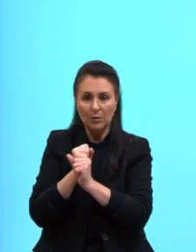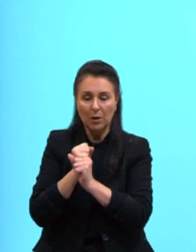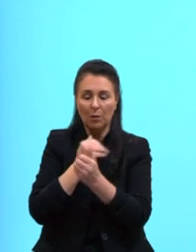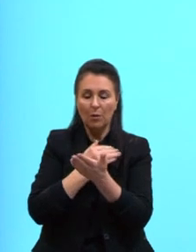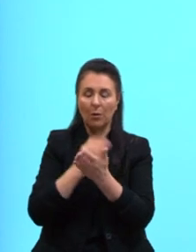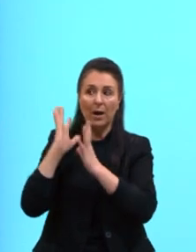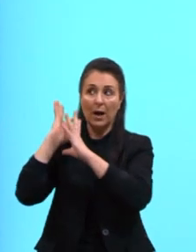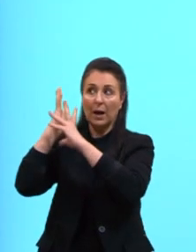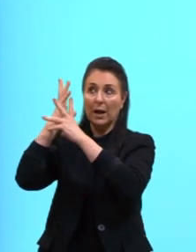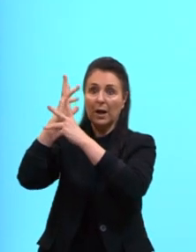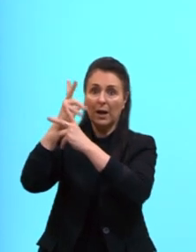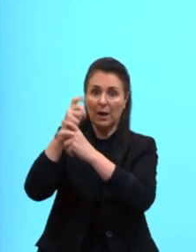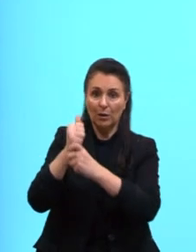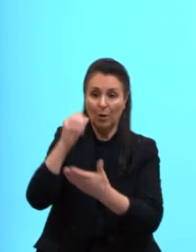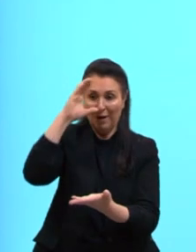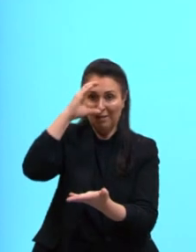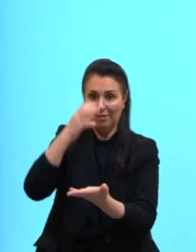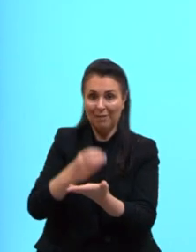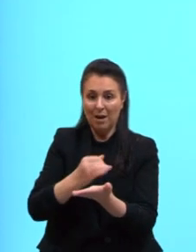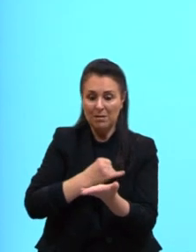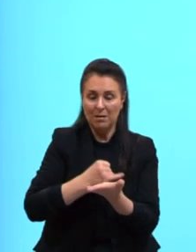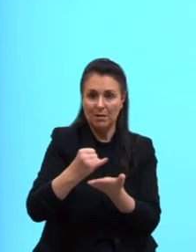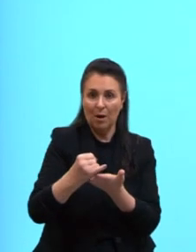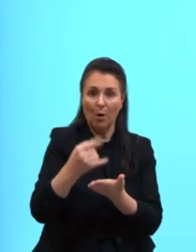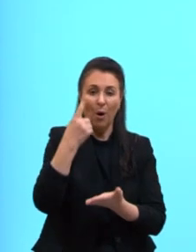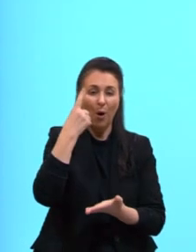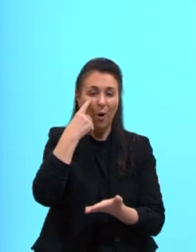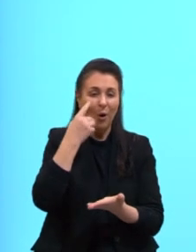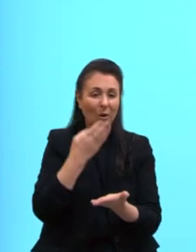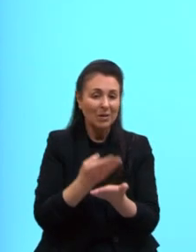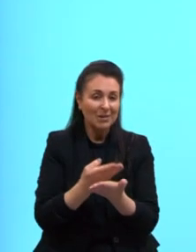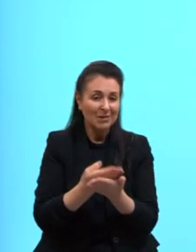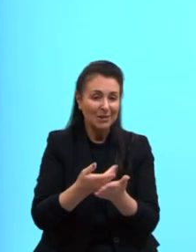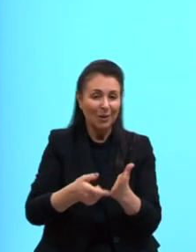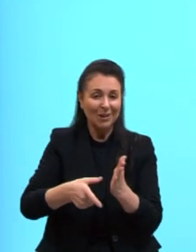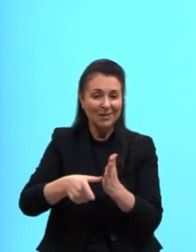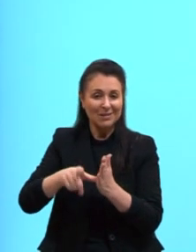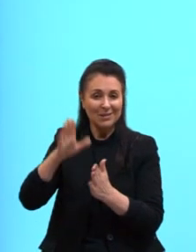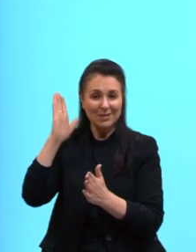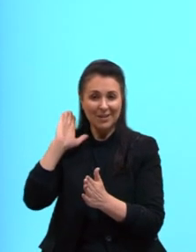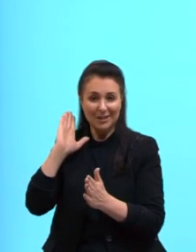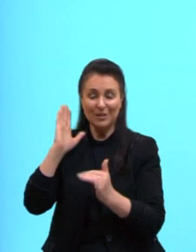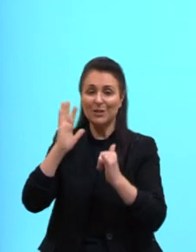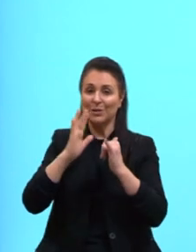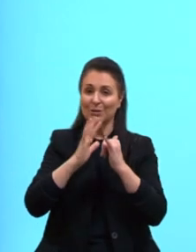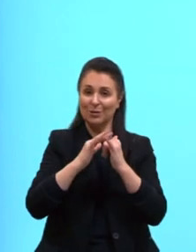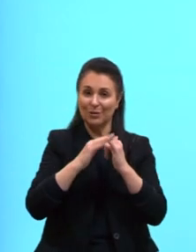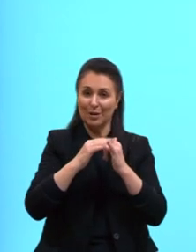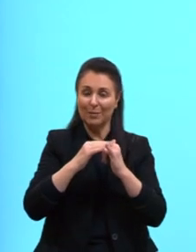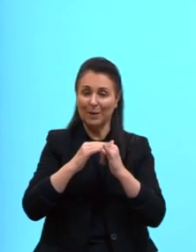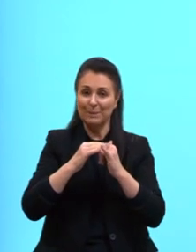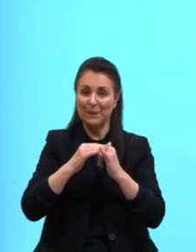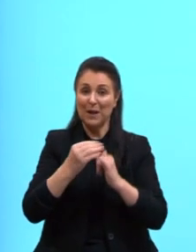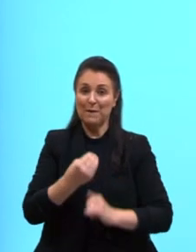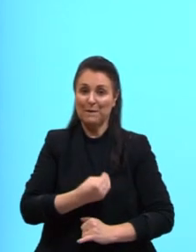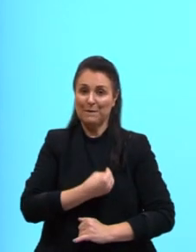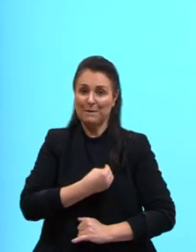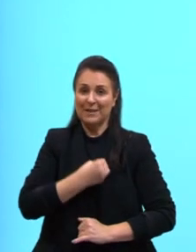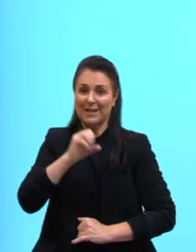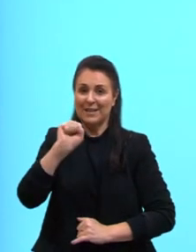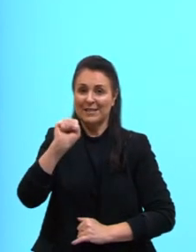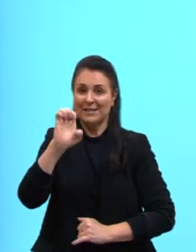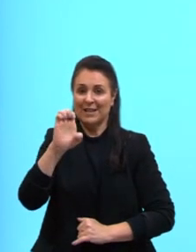introdução que, se você perdeu, está lá nas aulas anteriores no canal do YouTube. Vidas secas, a